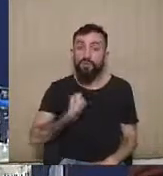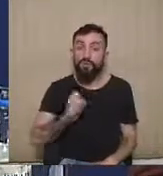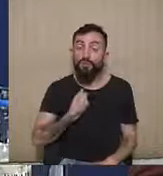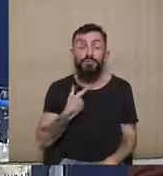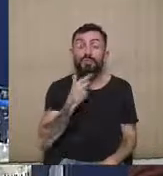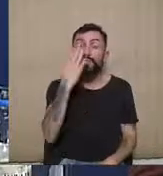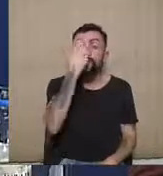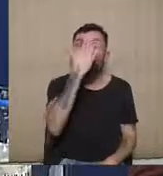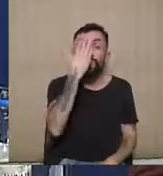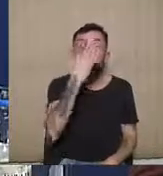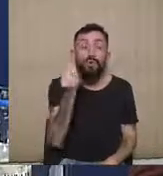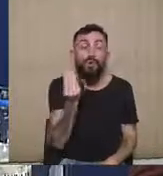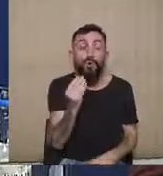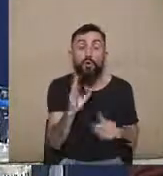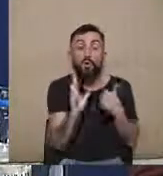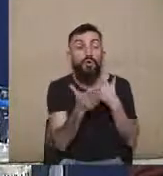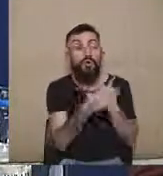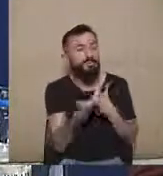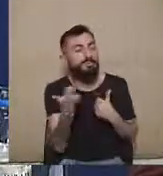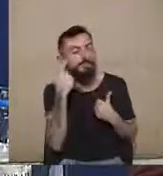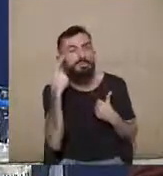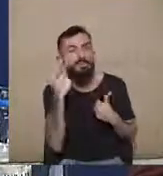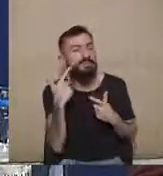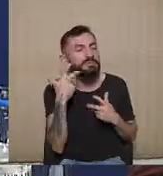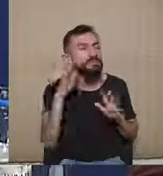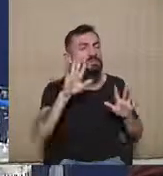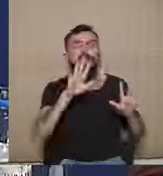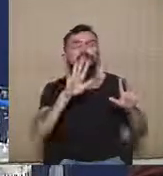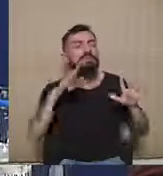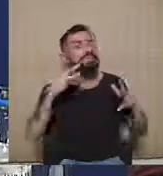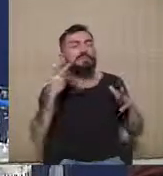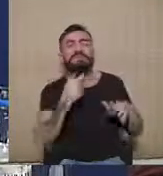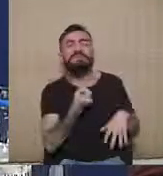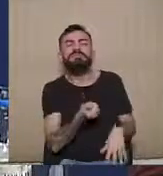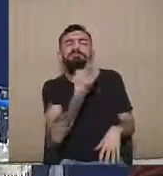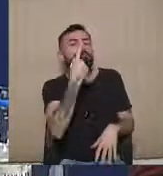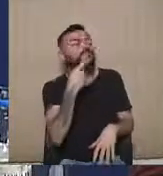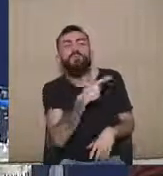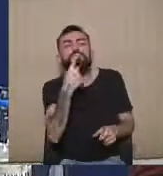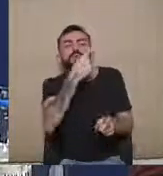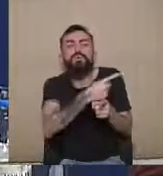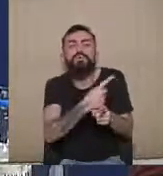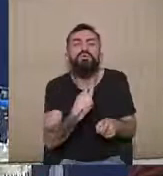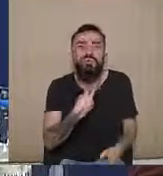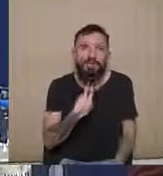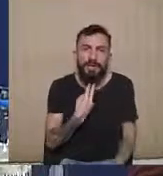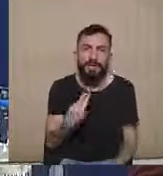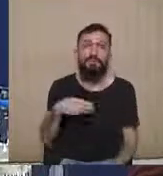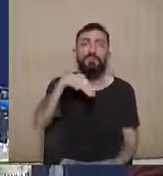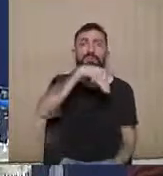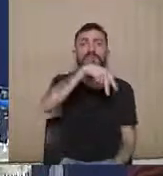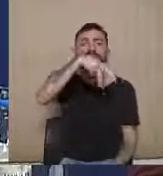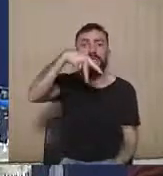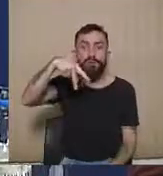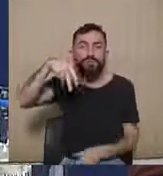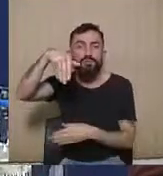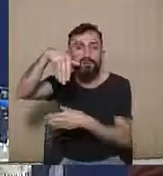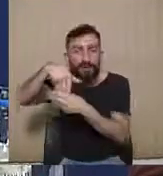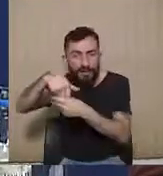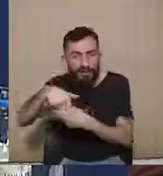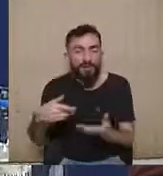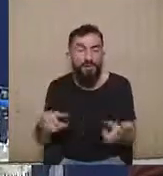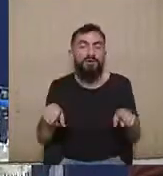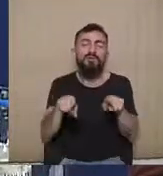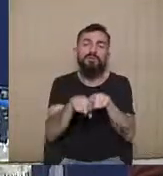bastante e eu fico preocupado. O que pode a justiça eleitoral, o que pode o Ministério Público eleitoral fazer, considerando esse prazo